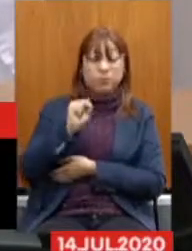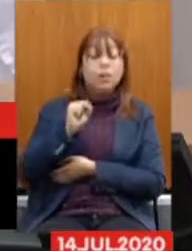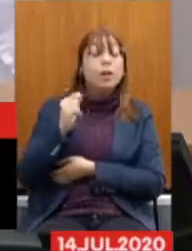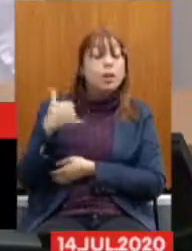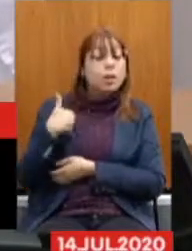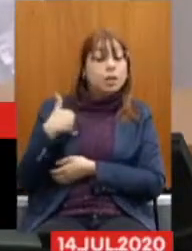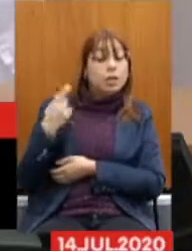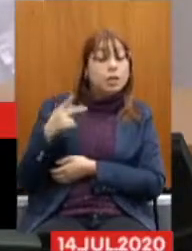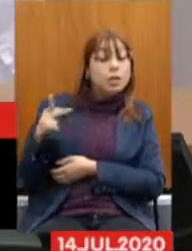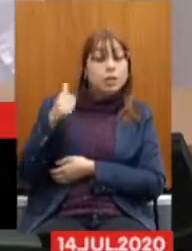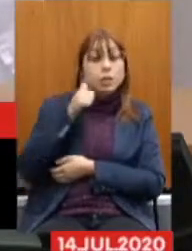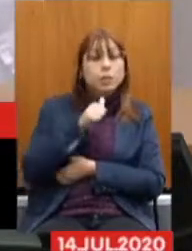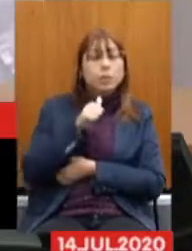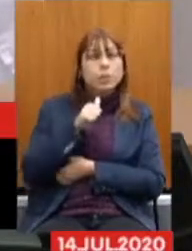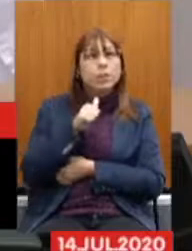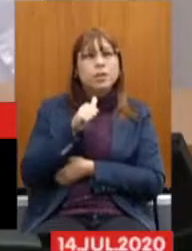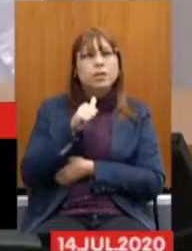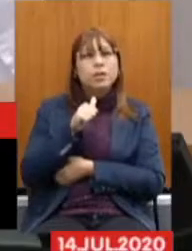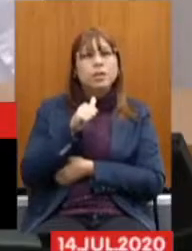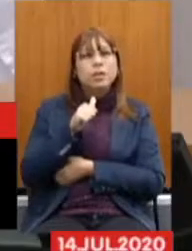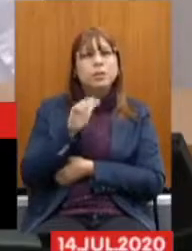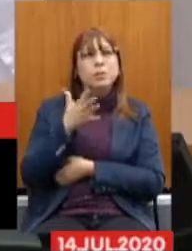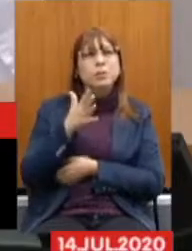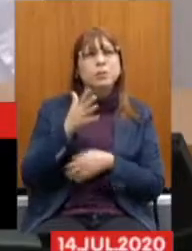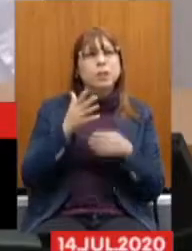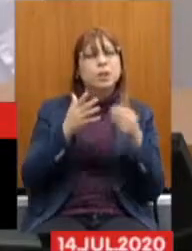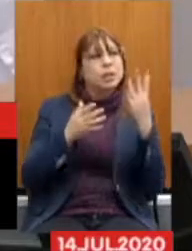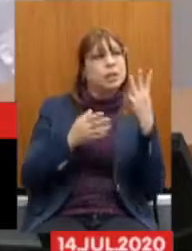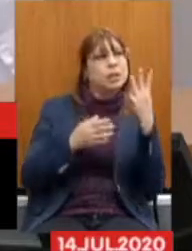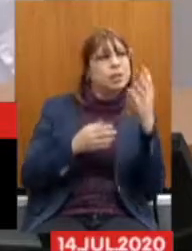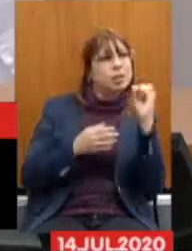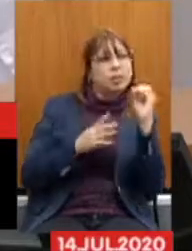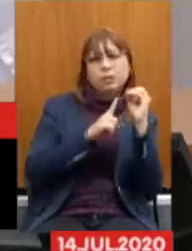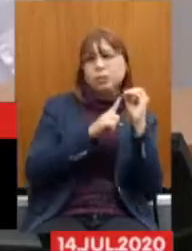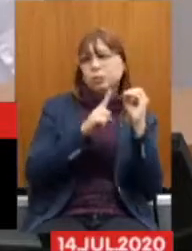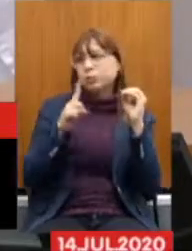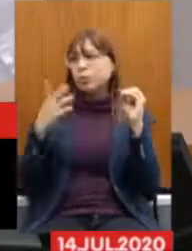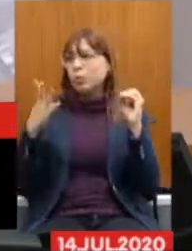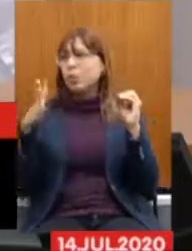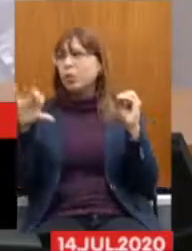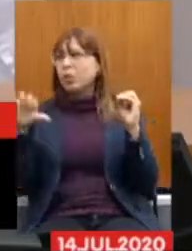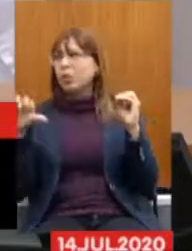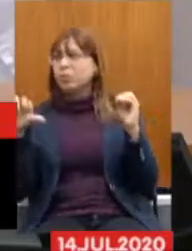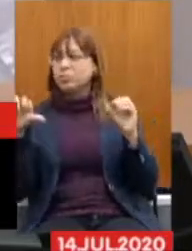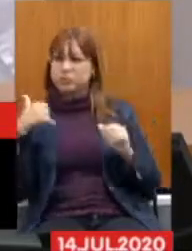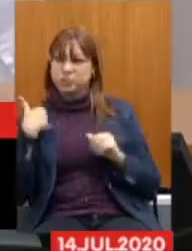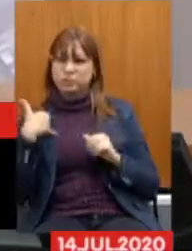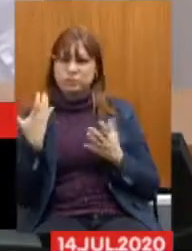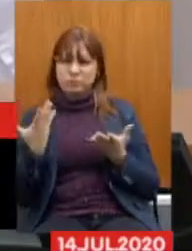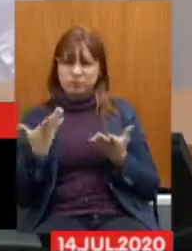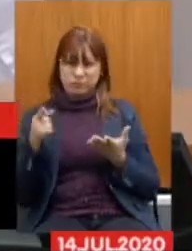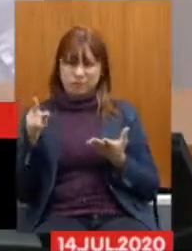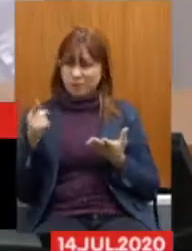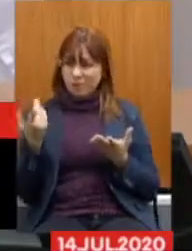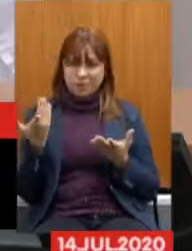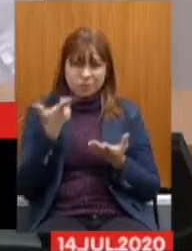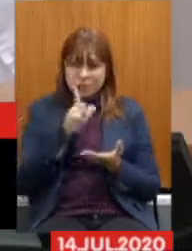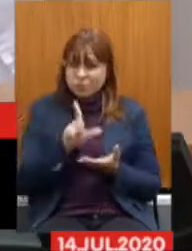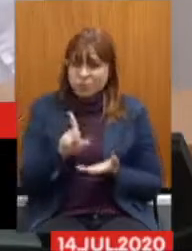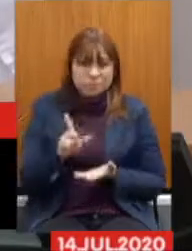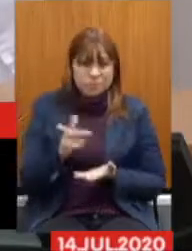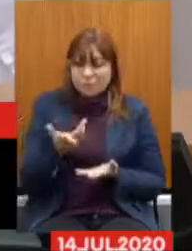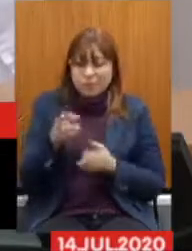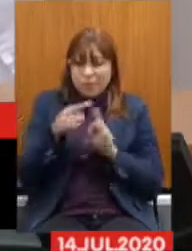idade Delas É que baixa Era entre 30 e 49 anos Essas mulheres Não vão se beneficiar Da regra de